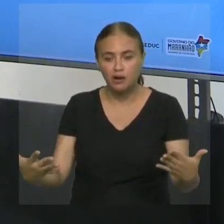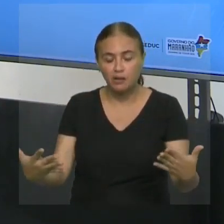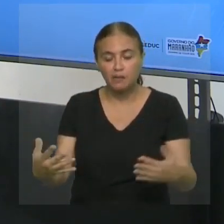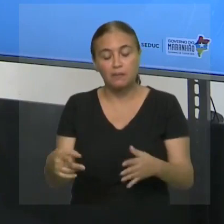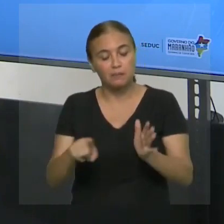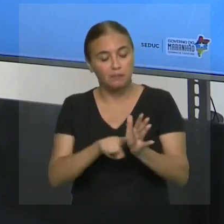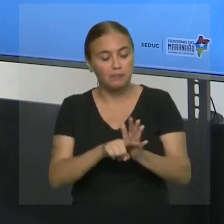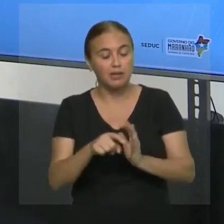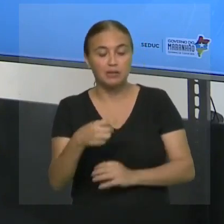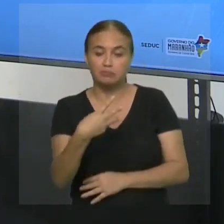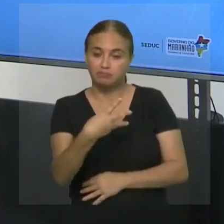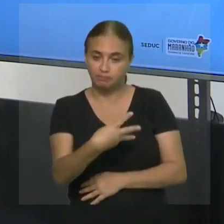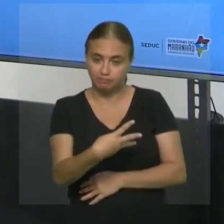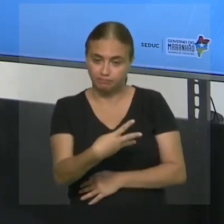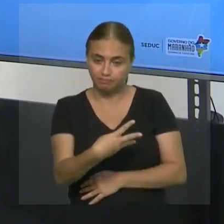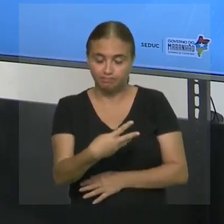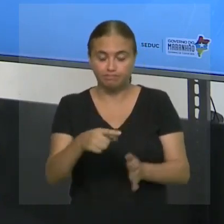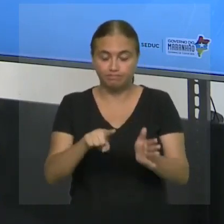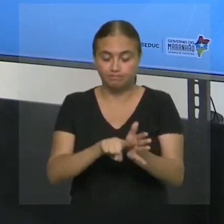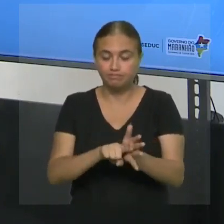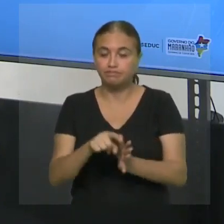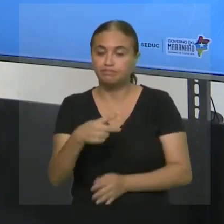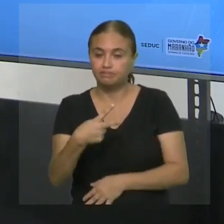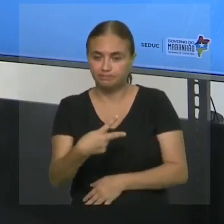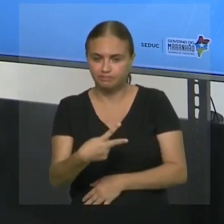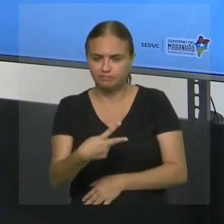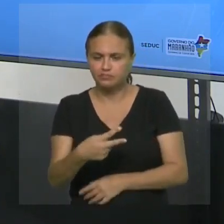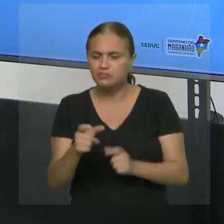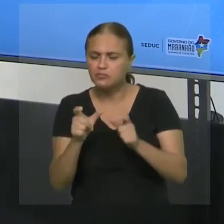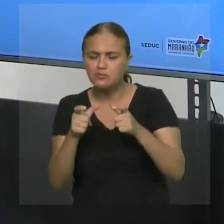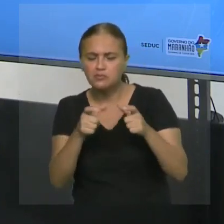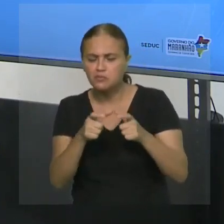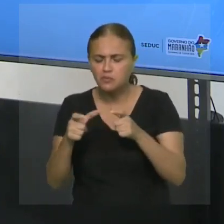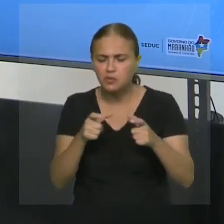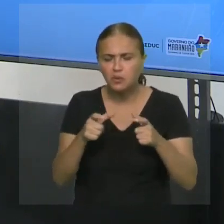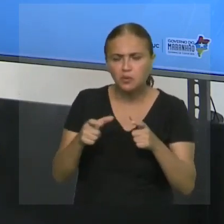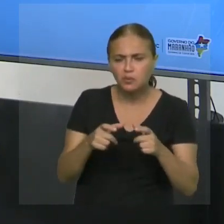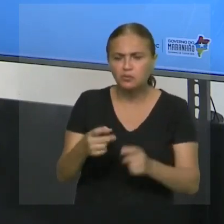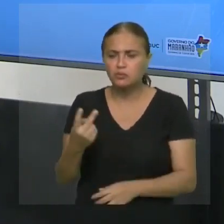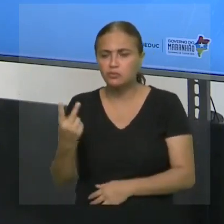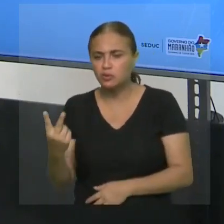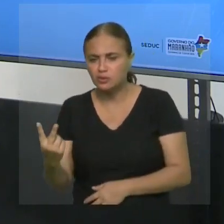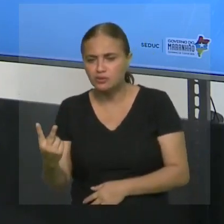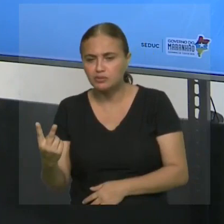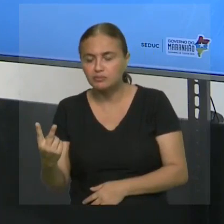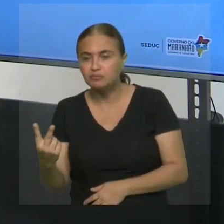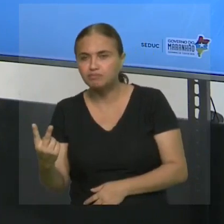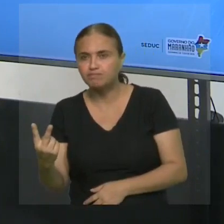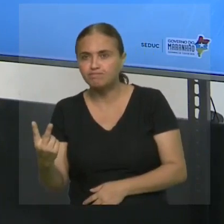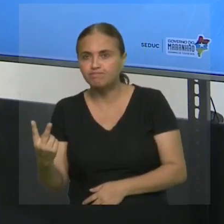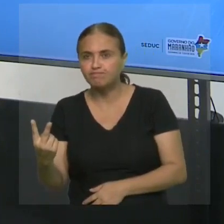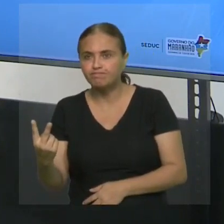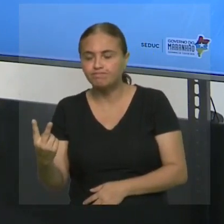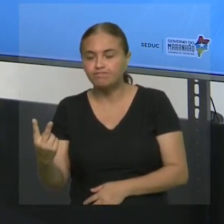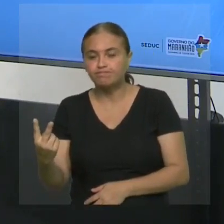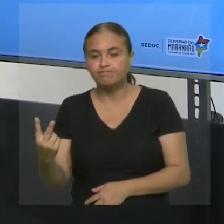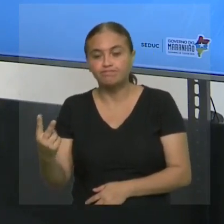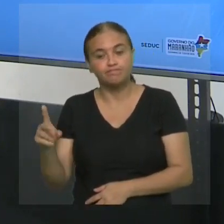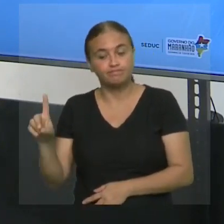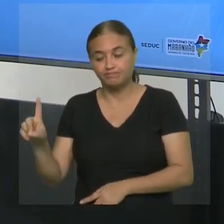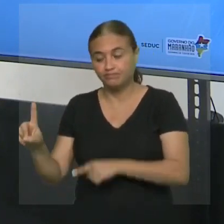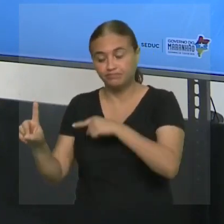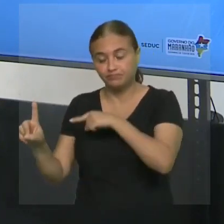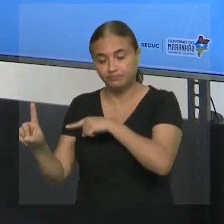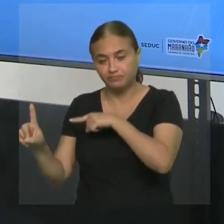pensar comigo. Aonde é que está o número dois? Está aqui. O dois está do lado